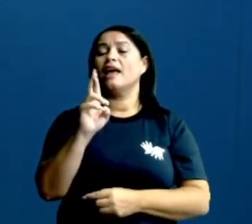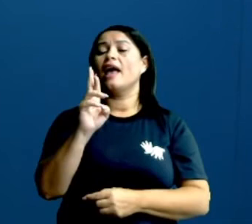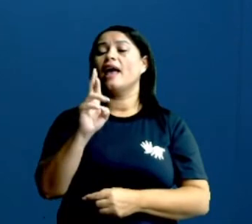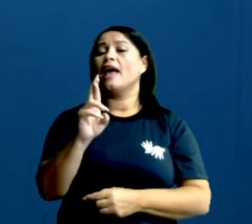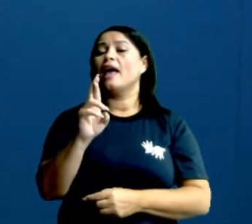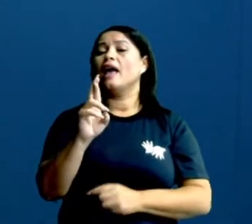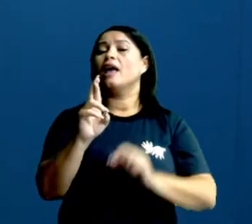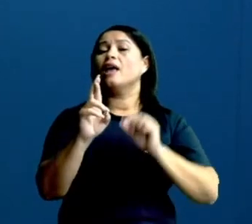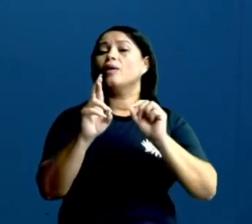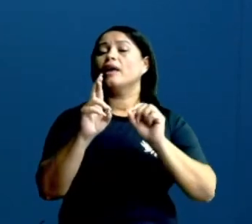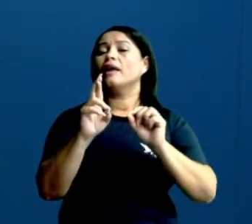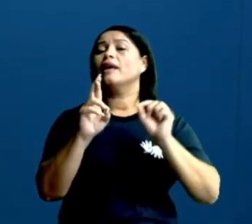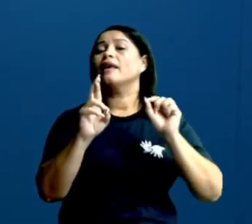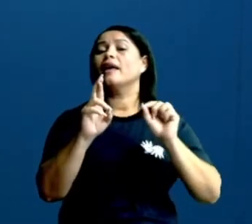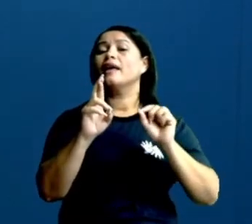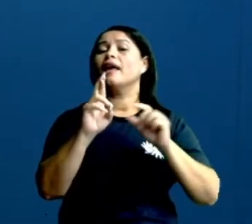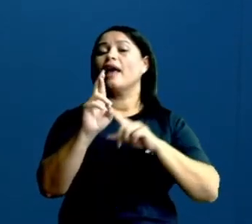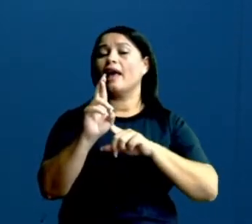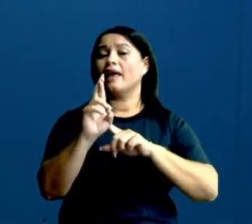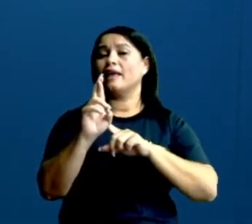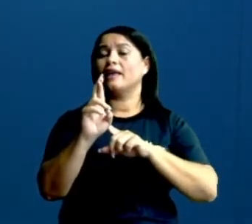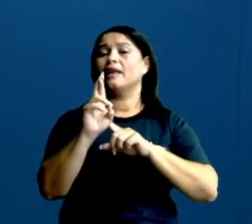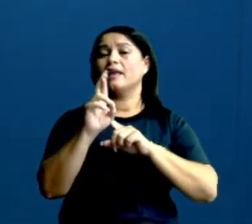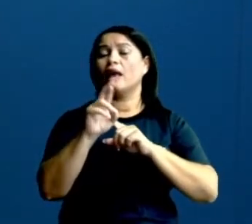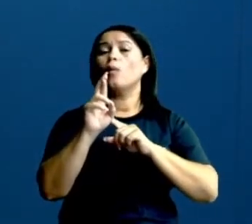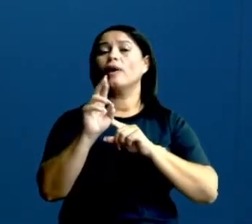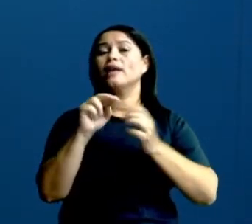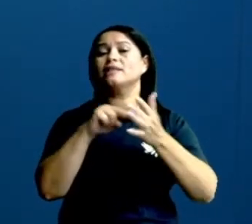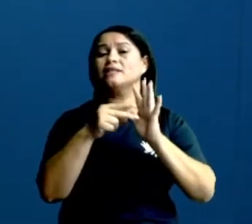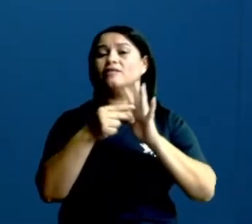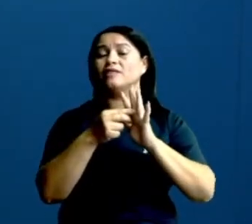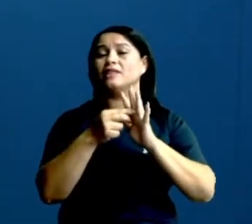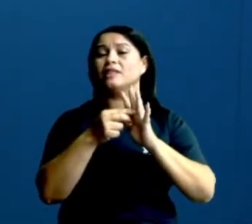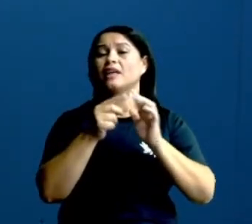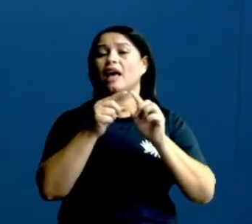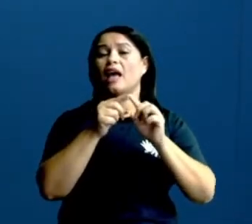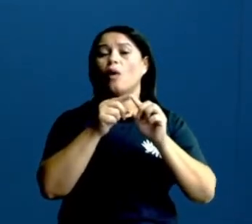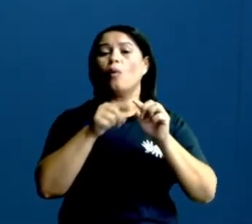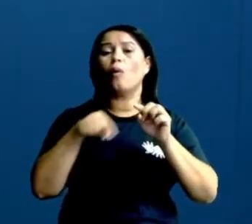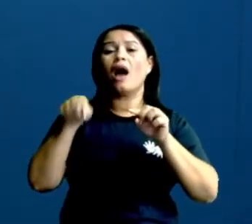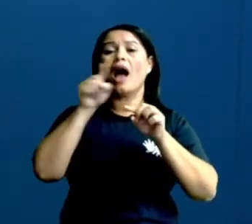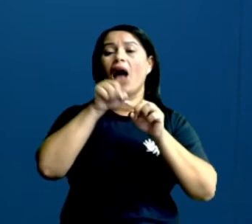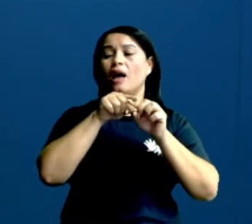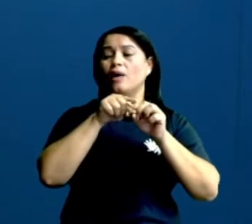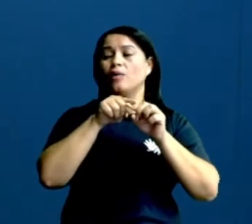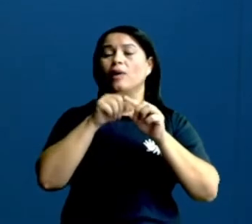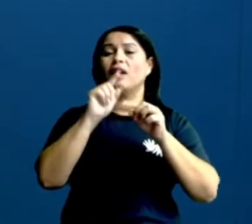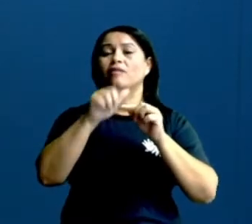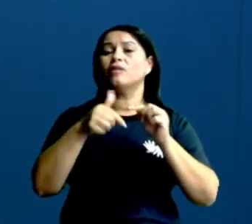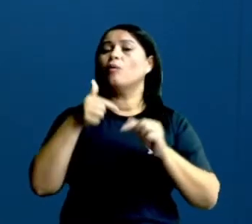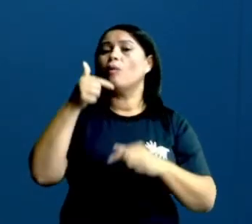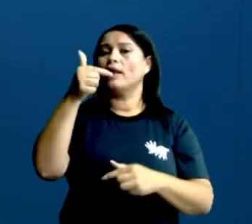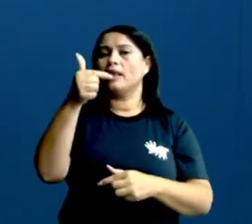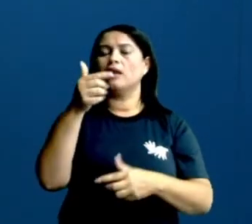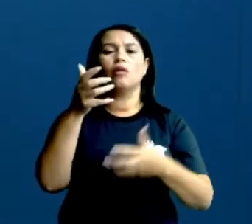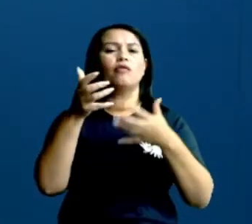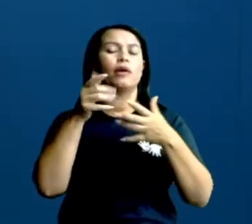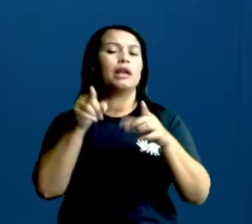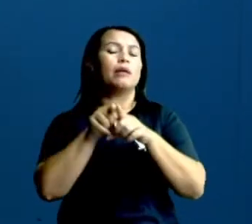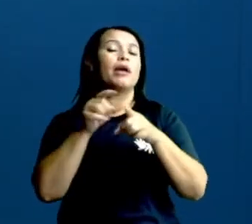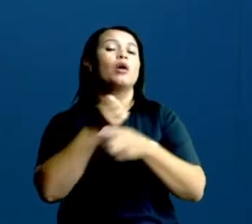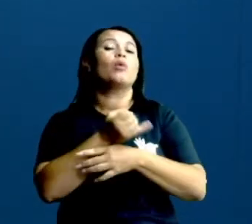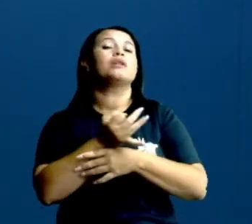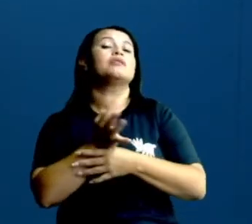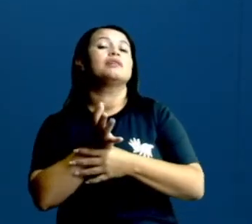R. Quem é R? R é o raio. Tudo isso elevado ao quadrado. Ou seja, eu vou querer o meu raio